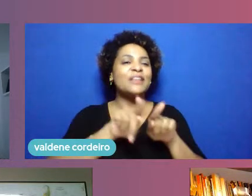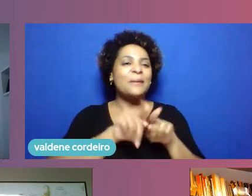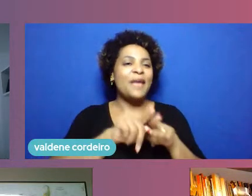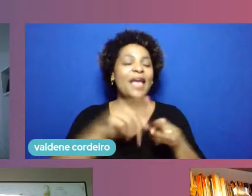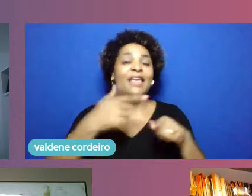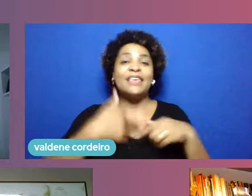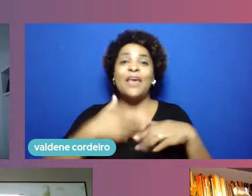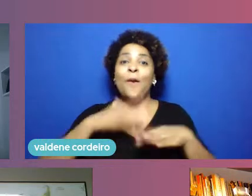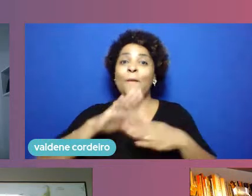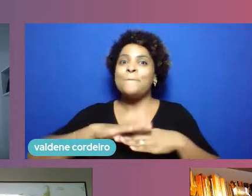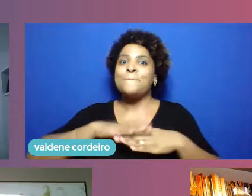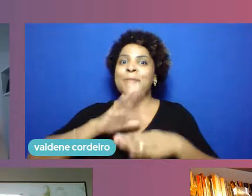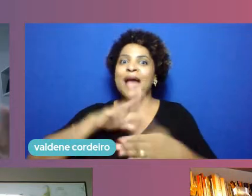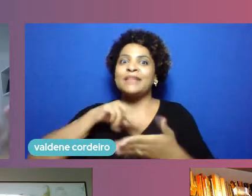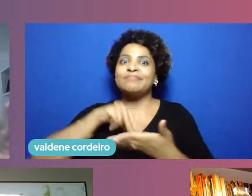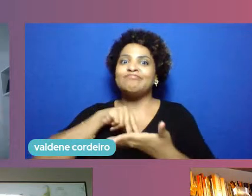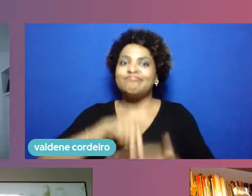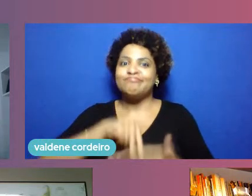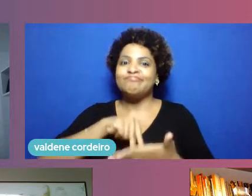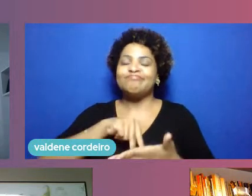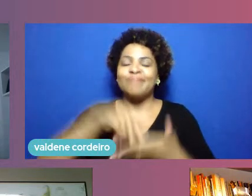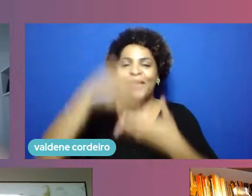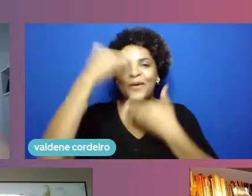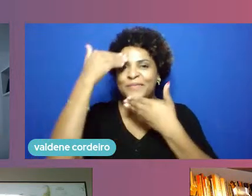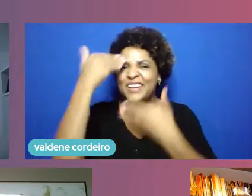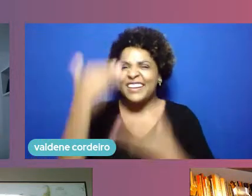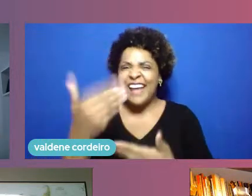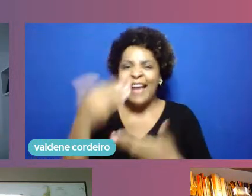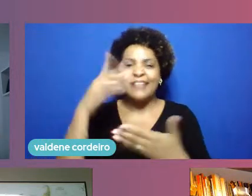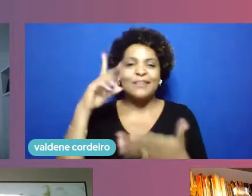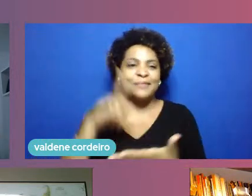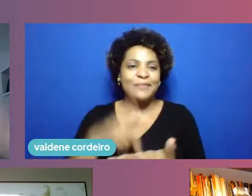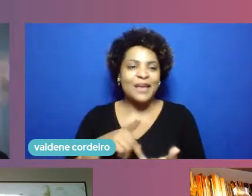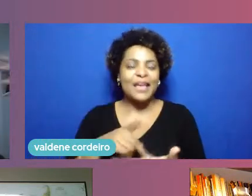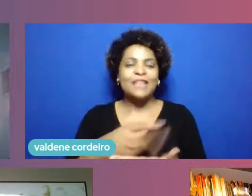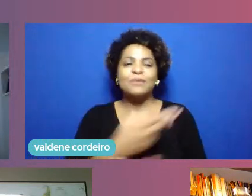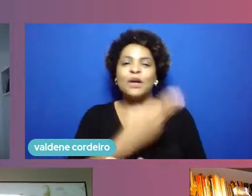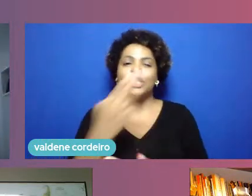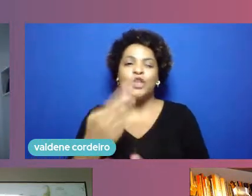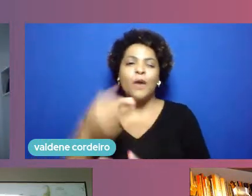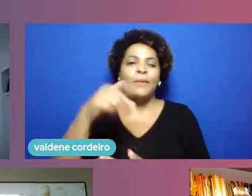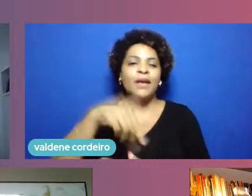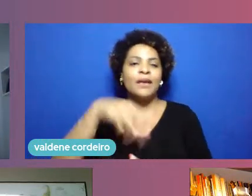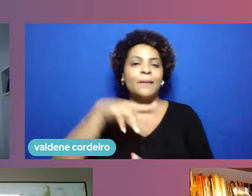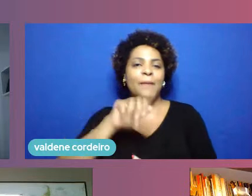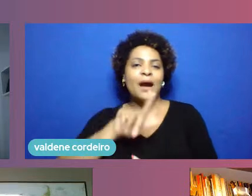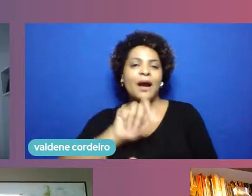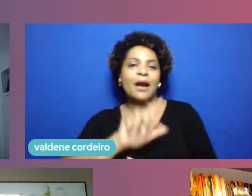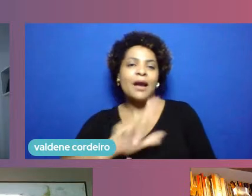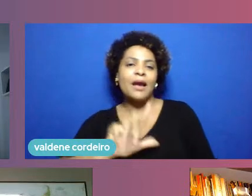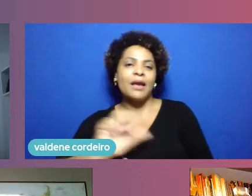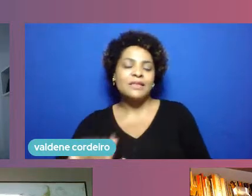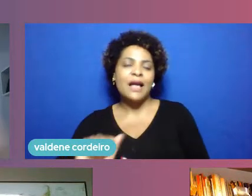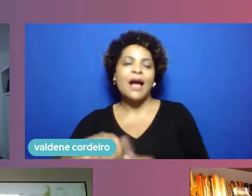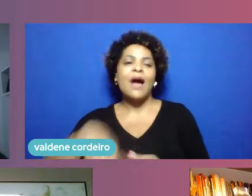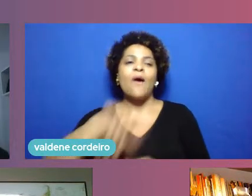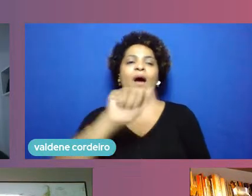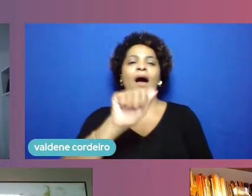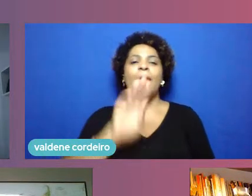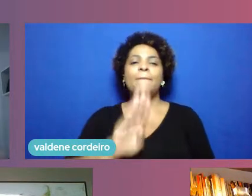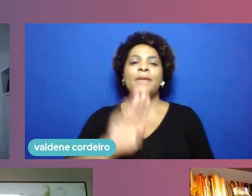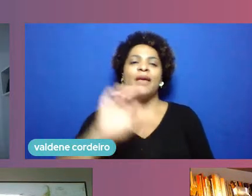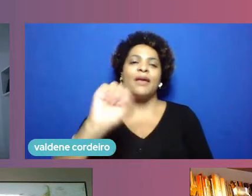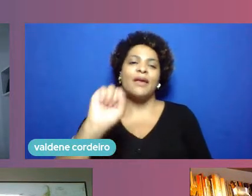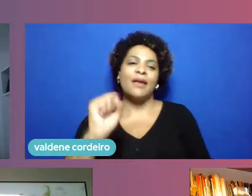fortalecidos então obrigada demais em nome da Manguesal em nome da BS Startups e